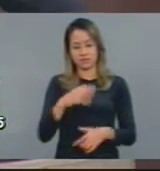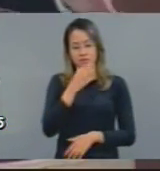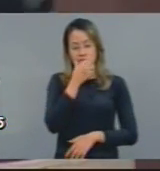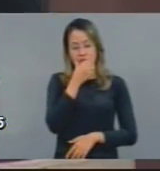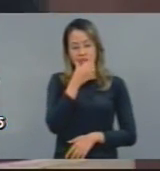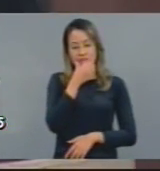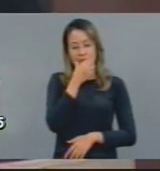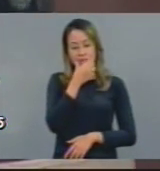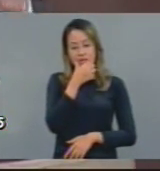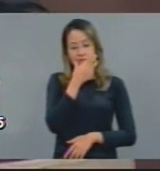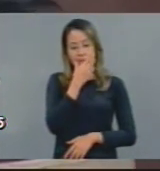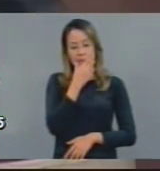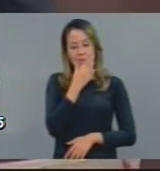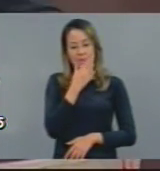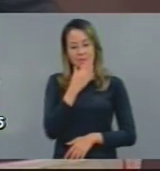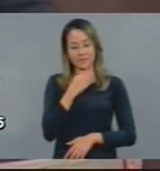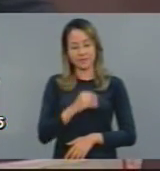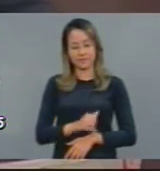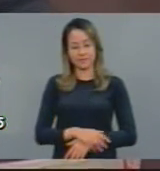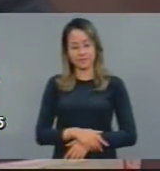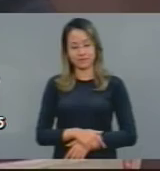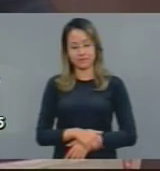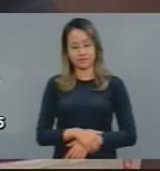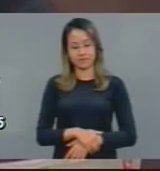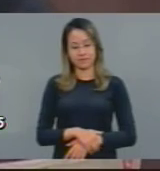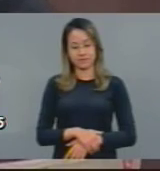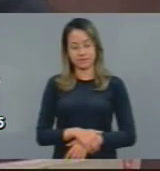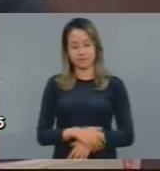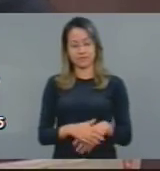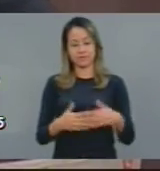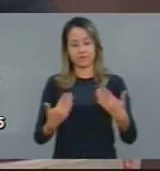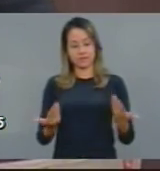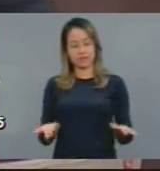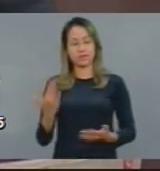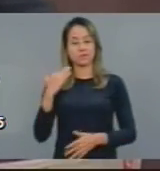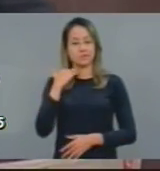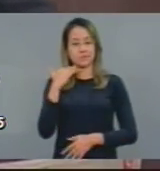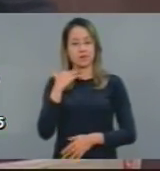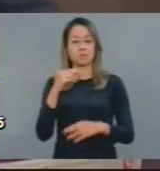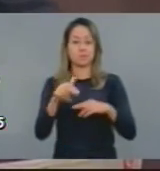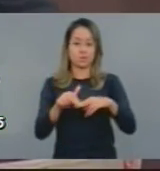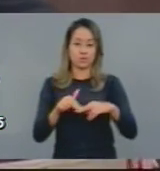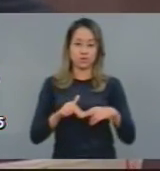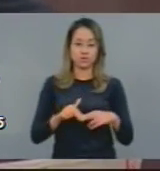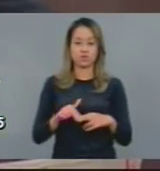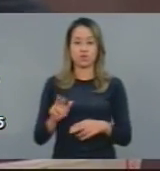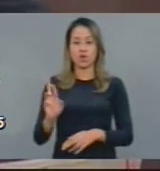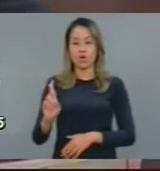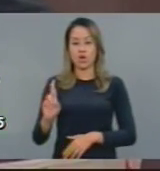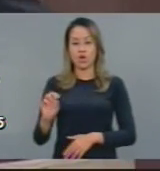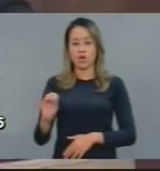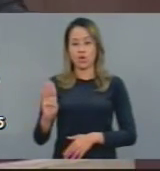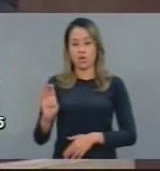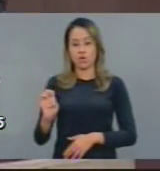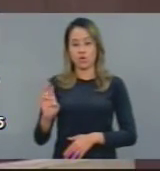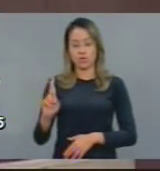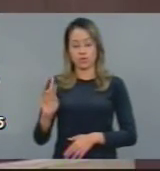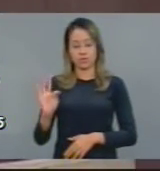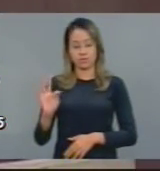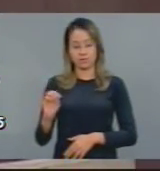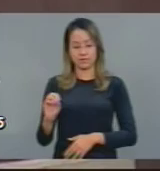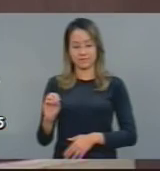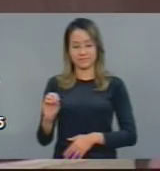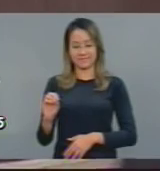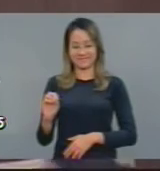Vocês sabem quanto é que vai esse ano? Para banco? Por isso que o Roberto Setúbal saiu em defesa de Dilma e de Levi.